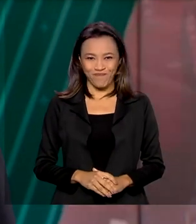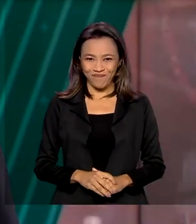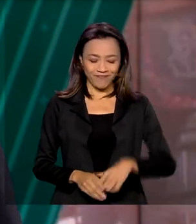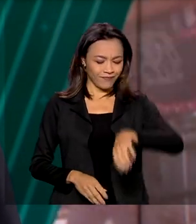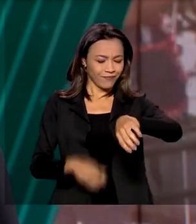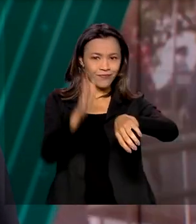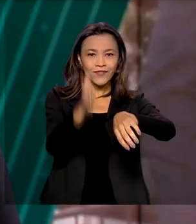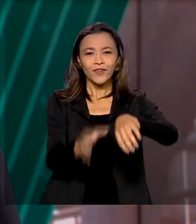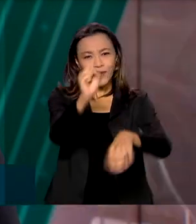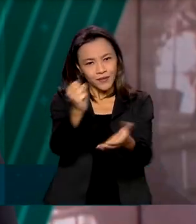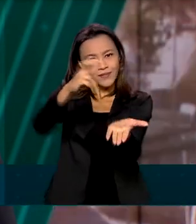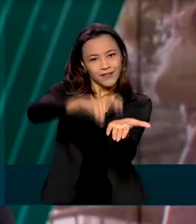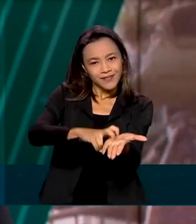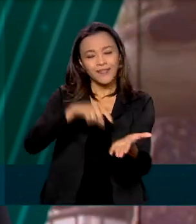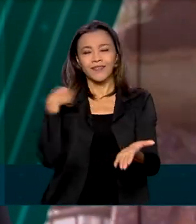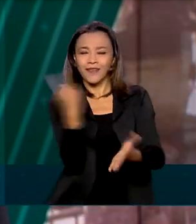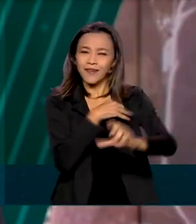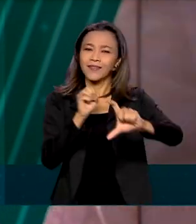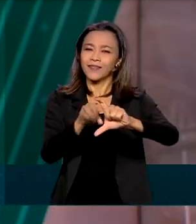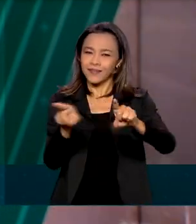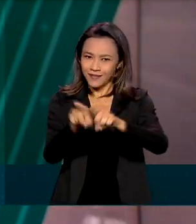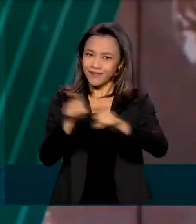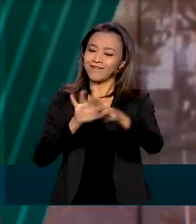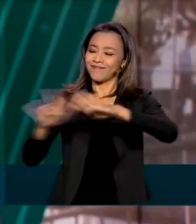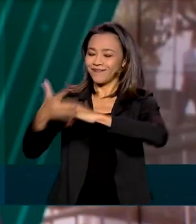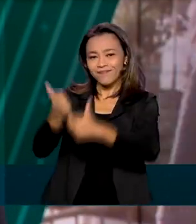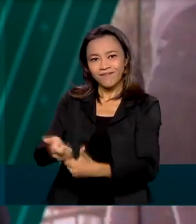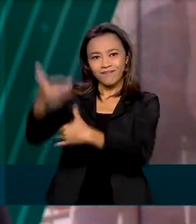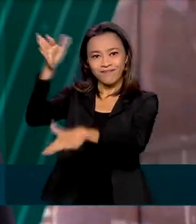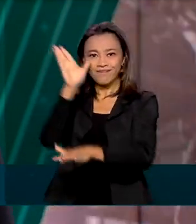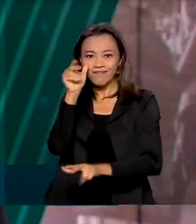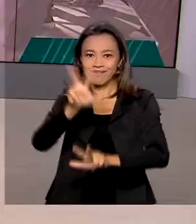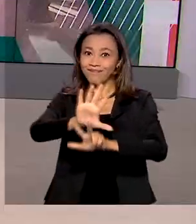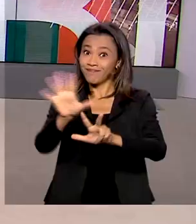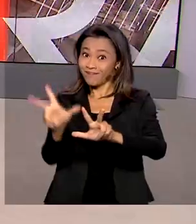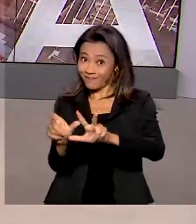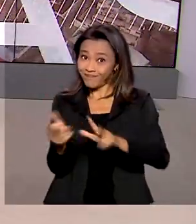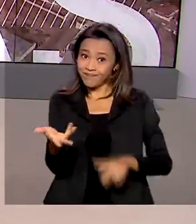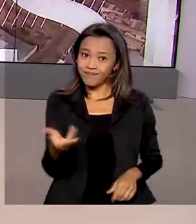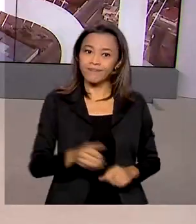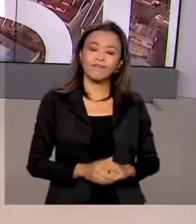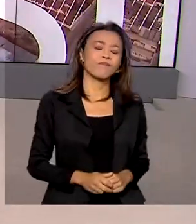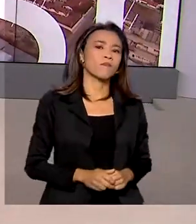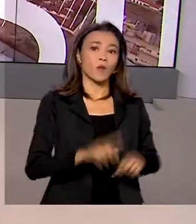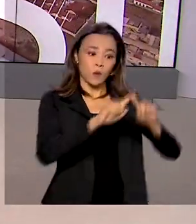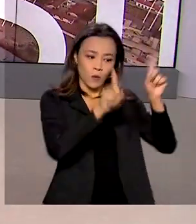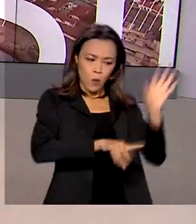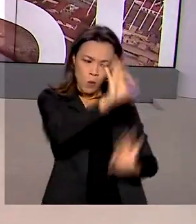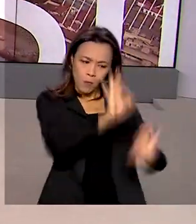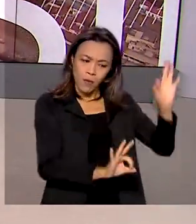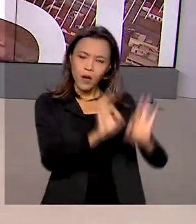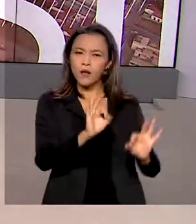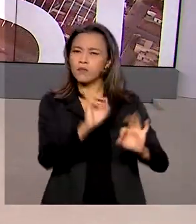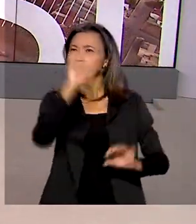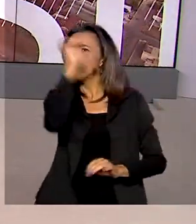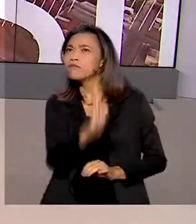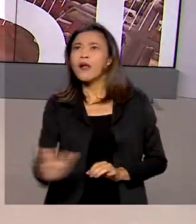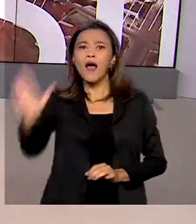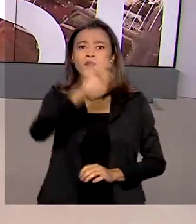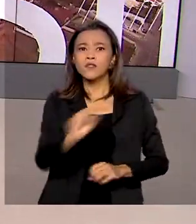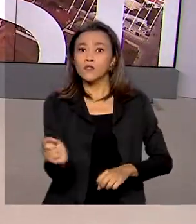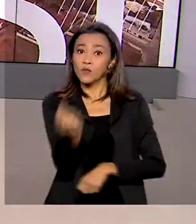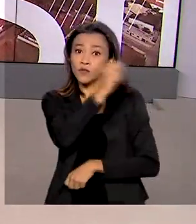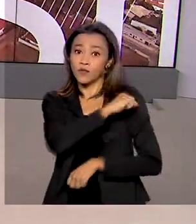Oito Horas em Brasília, estamos ao vivo também pelas redes sociais da TV Brasil. O Plano Nacional de Imunização Brasileiro ganhou um